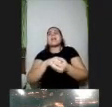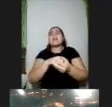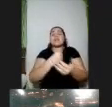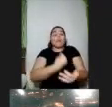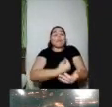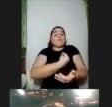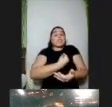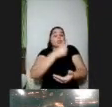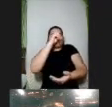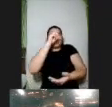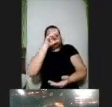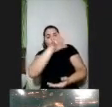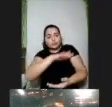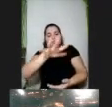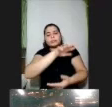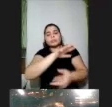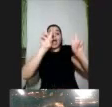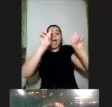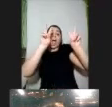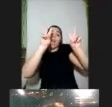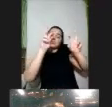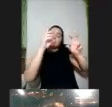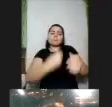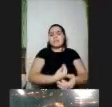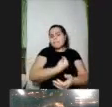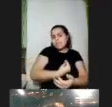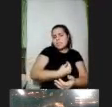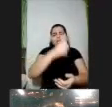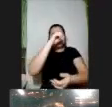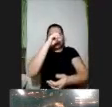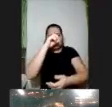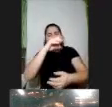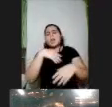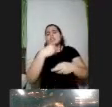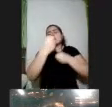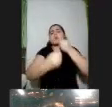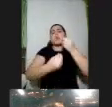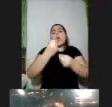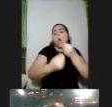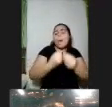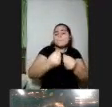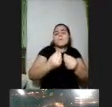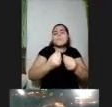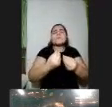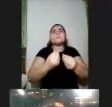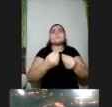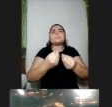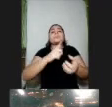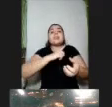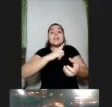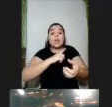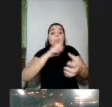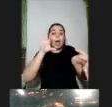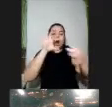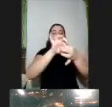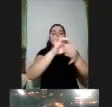juventude assuntos do nosso cotidiano do nosso dia a dia de forma que a consiga ter uma conexão desse